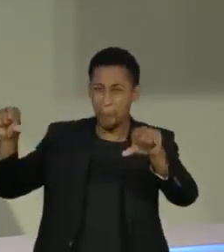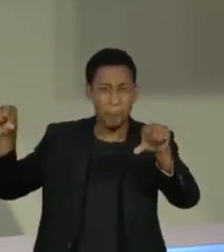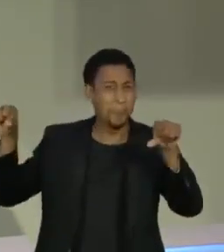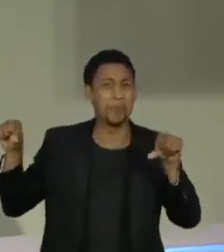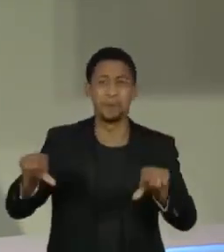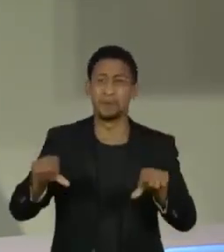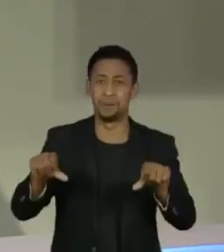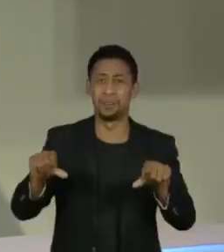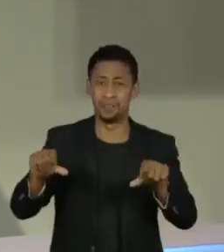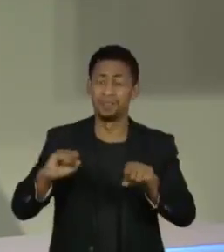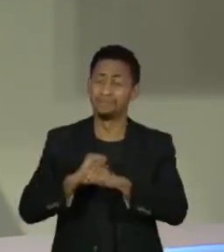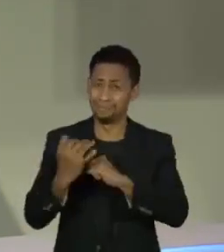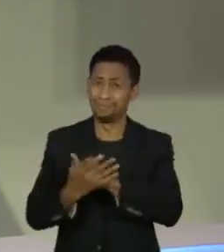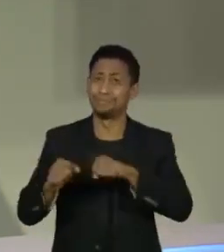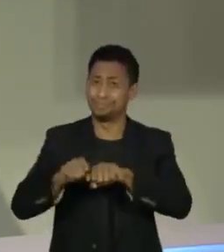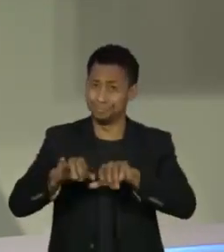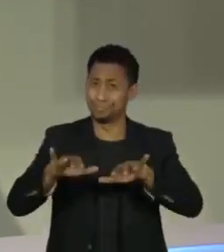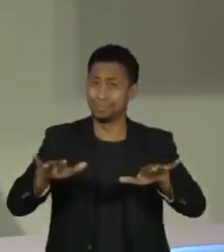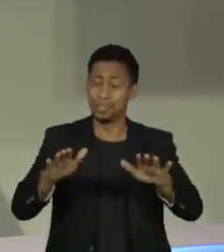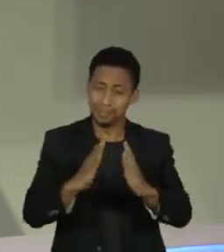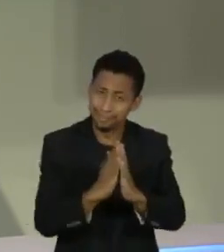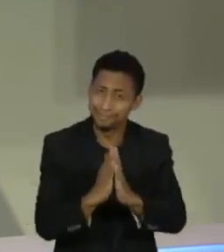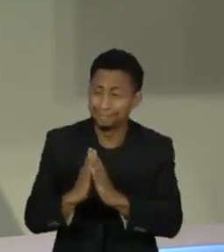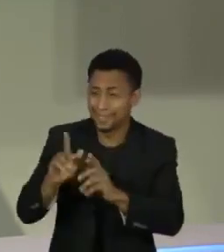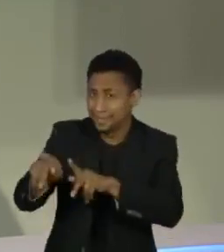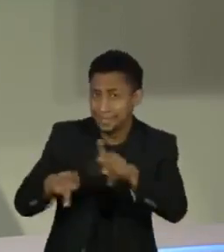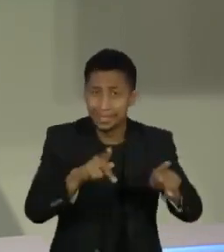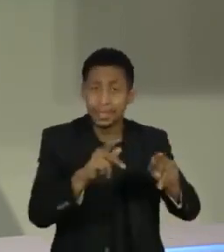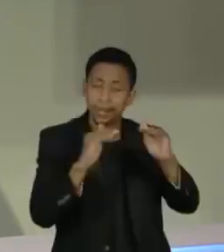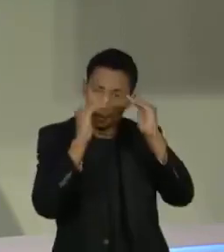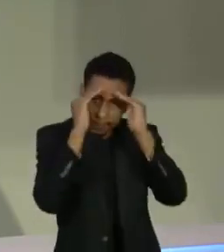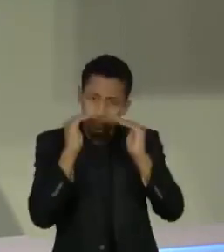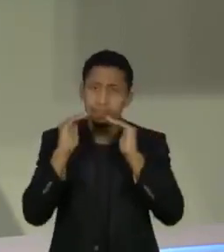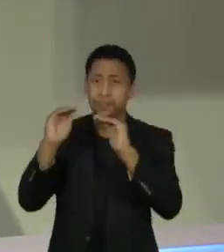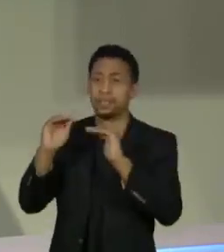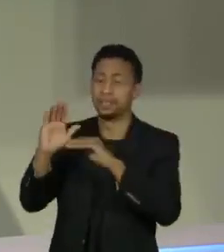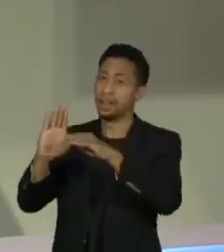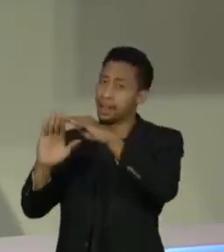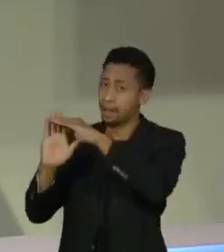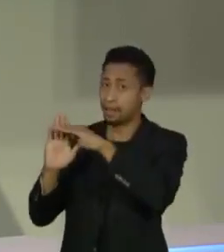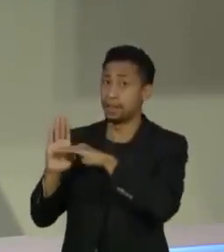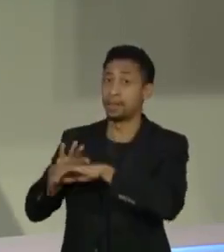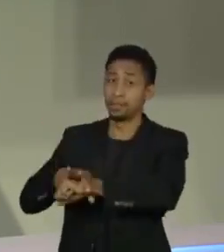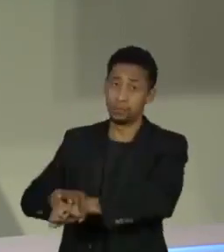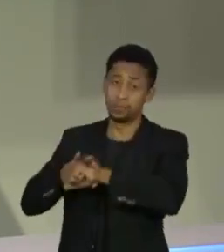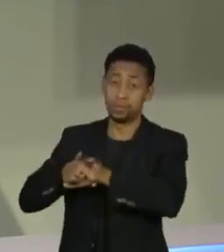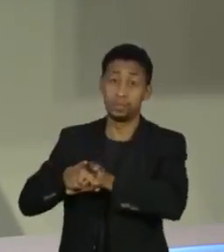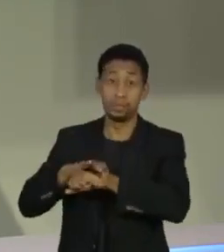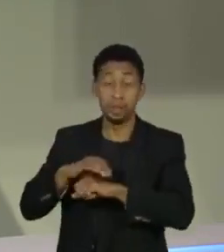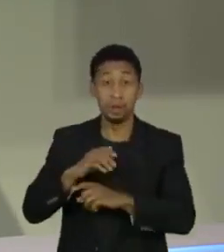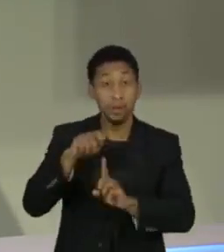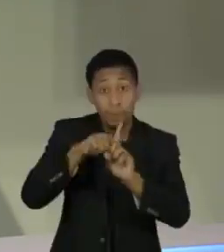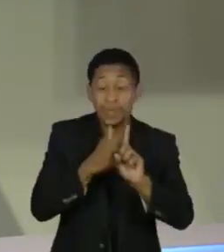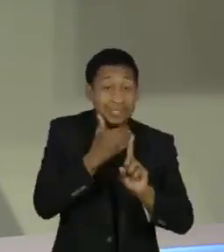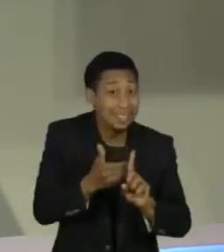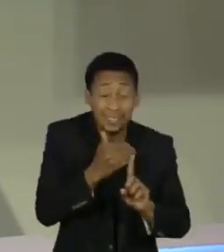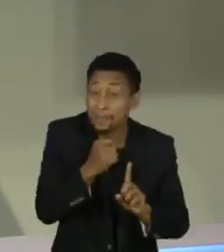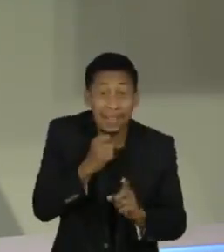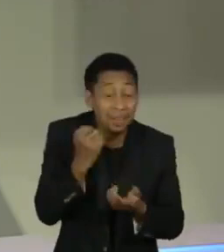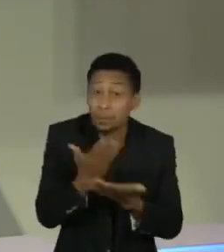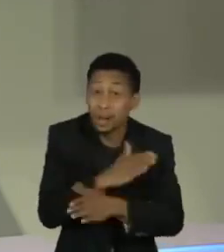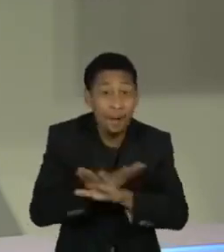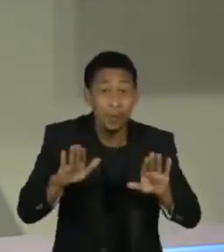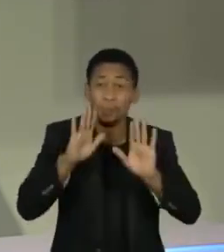doença e pede respeito da população às regras de segurança. O mês de dezembro nem terminou e já tem mais